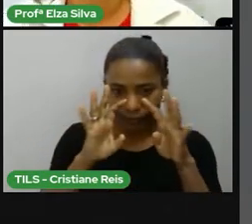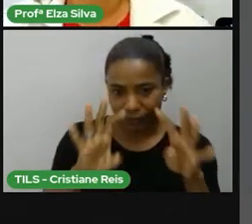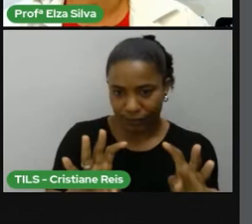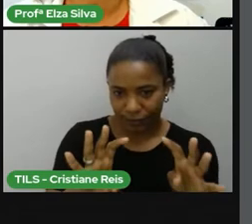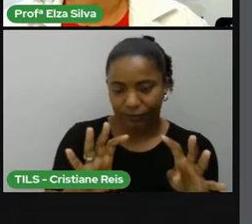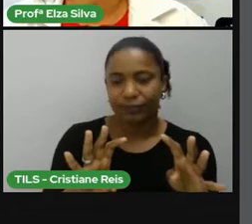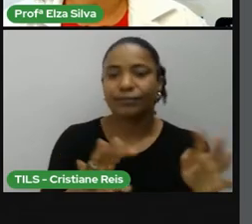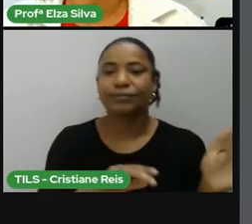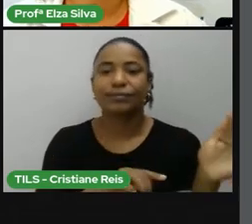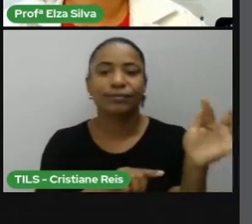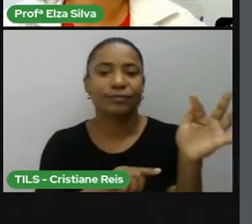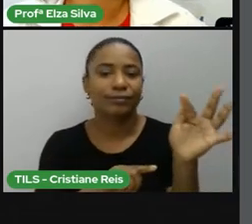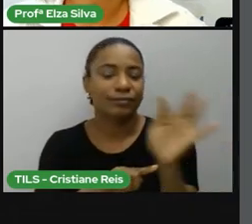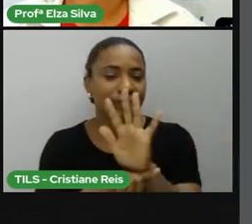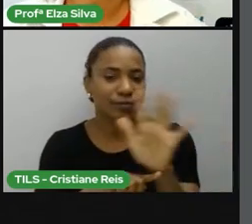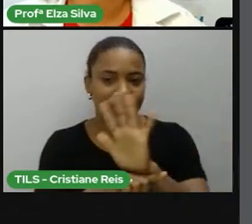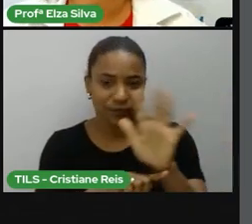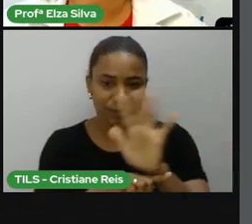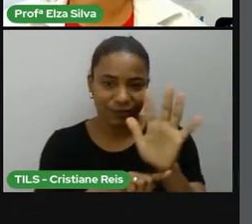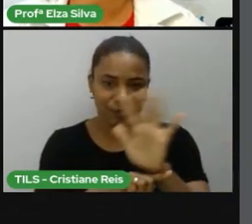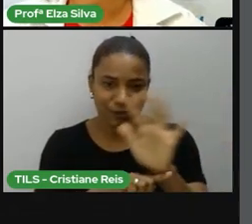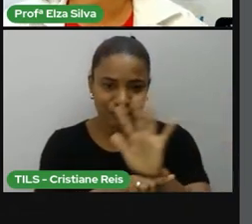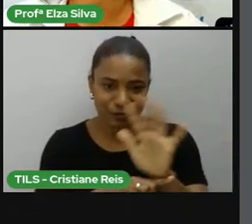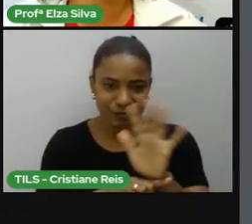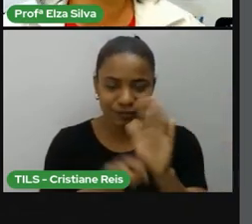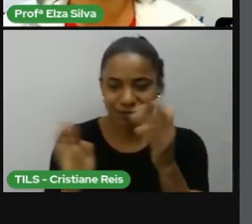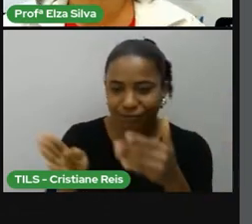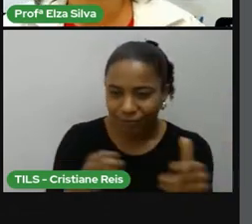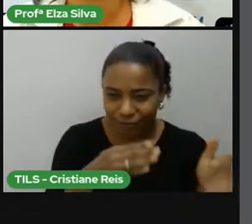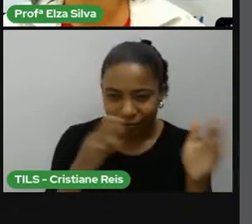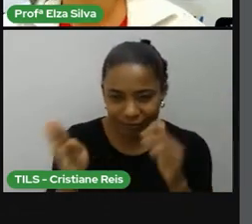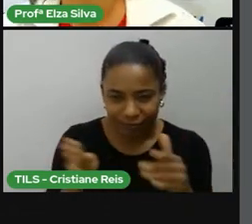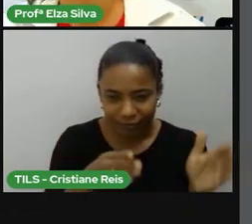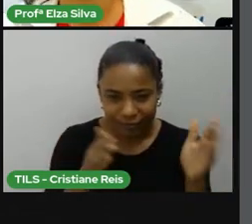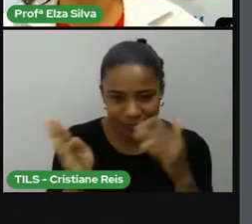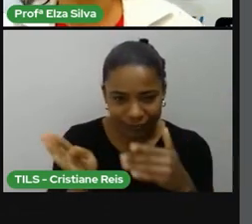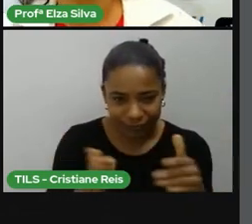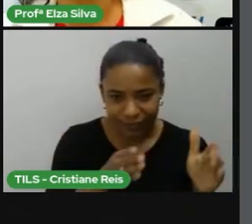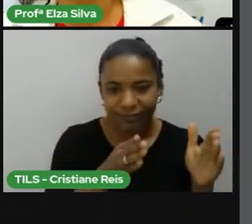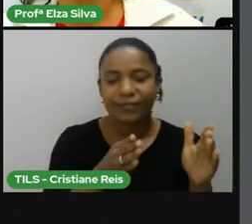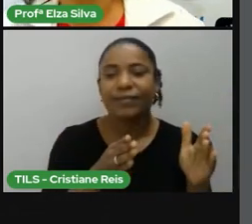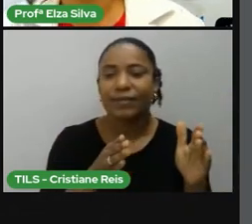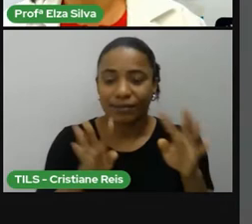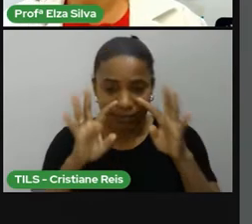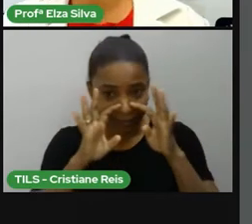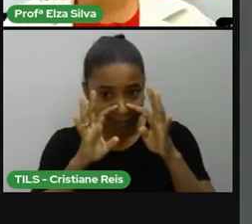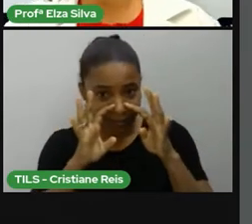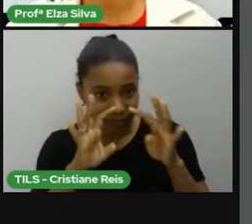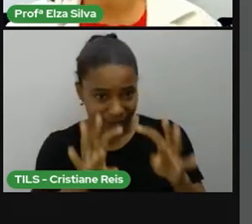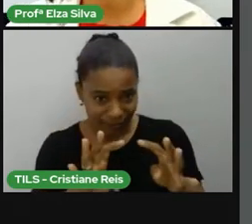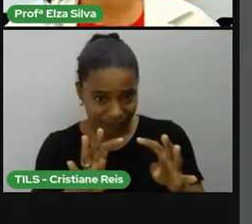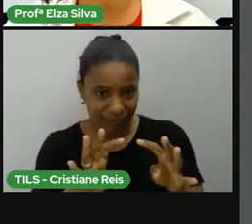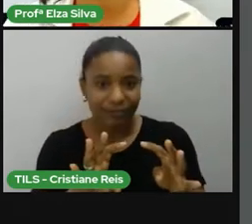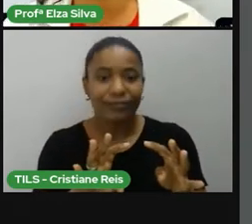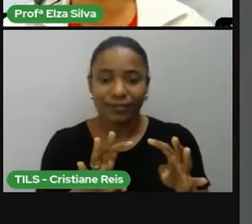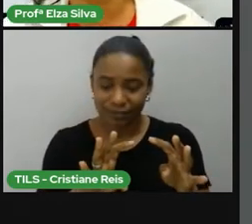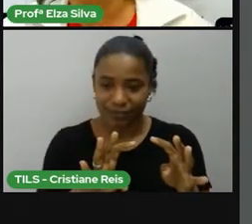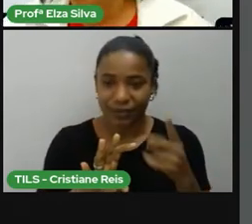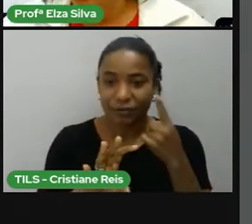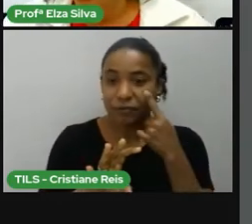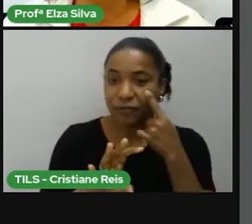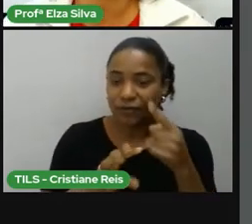e, a partir dele, eu gostaria que vocês prestassem bastante atenção aos elementos que eu